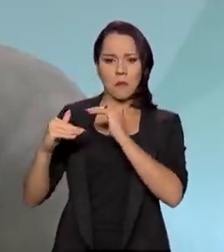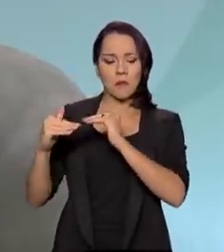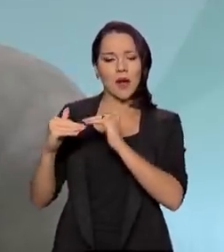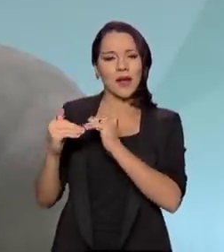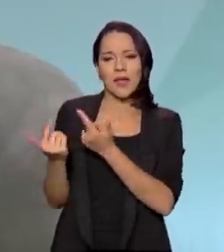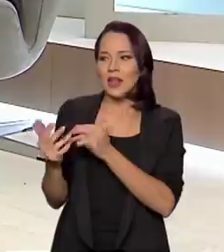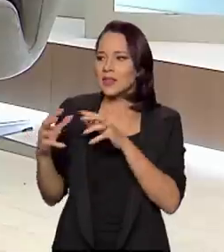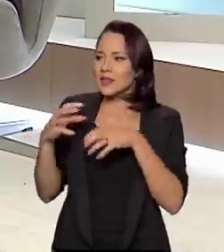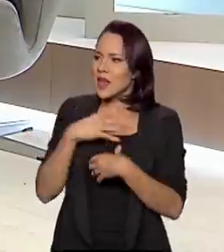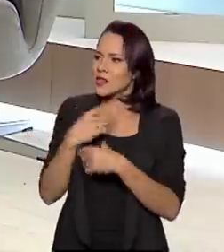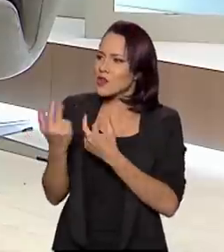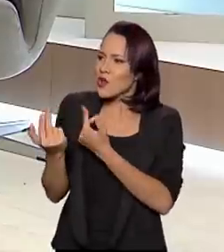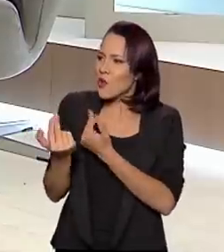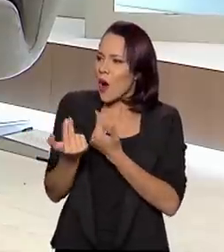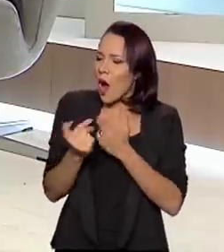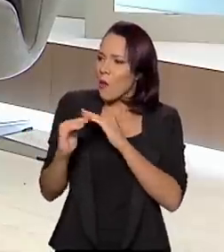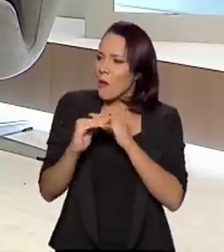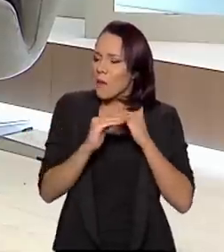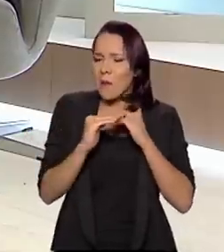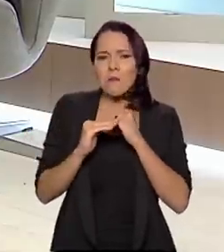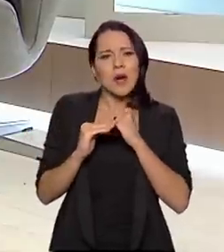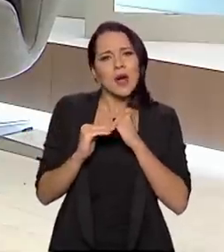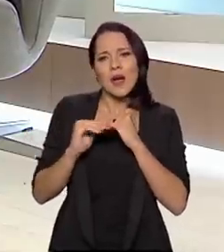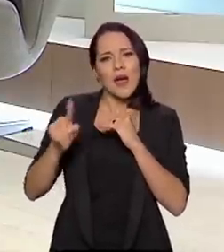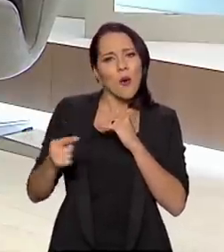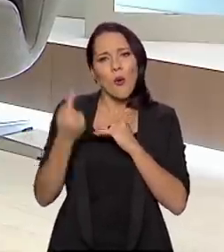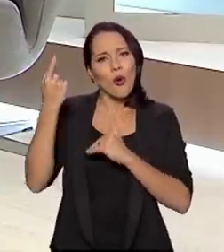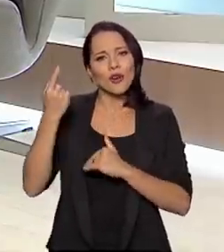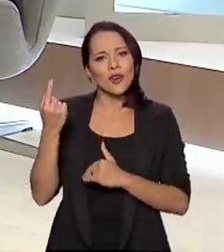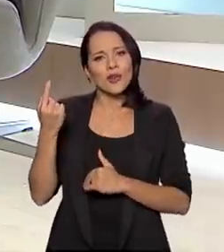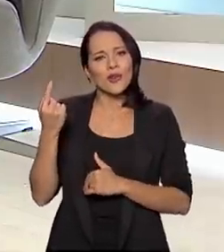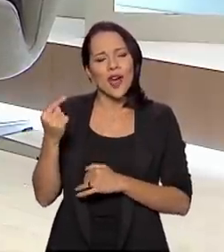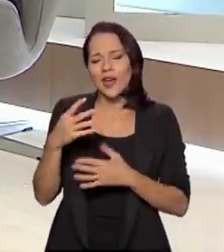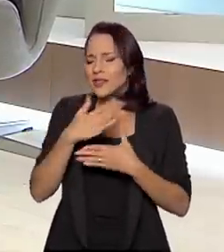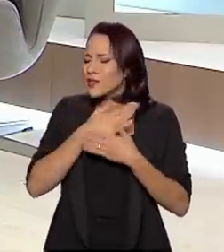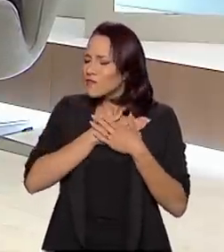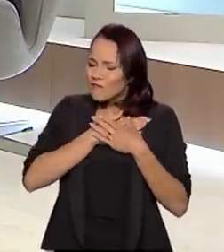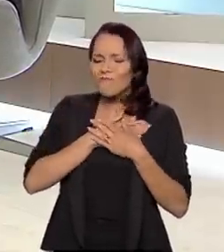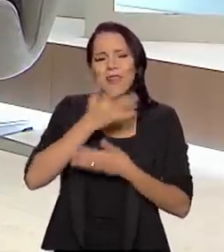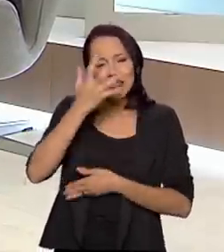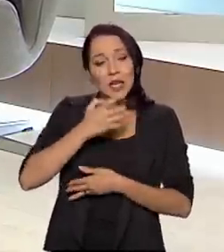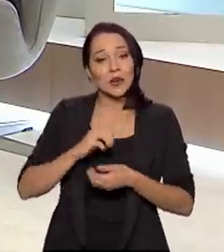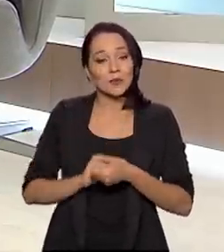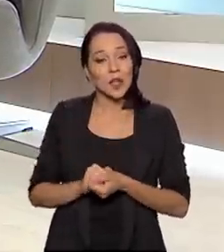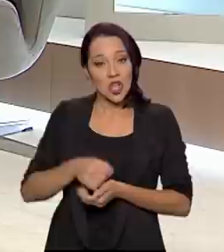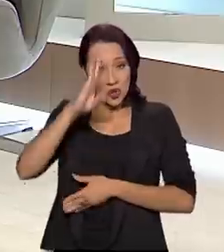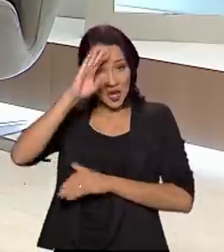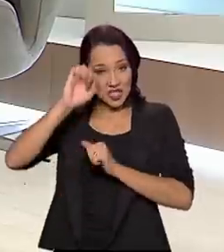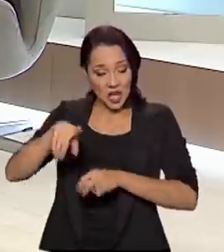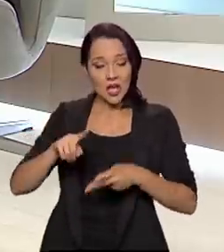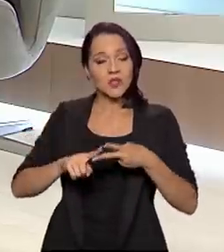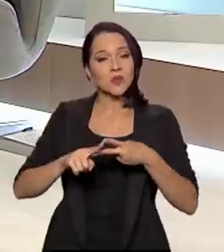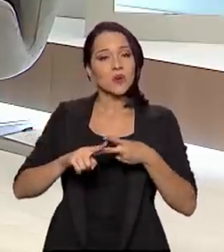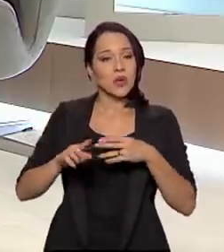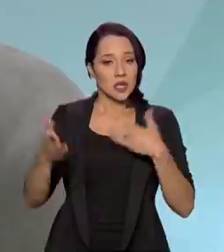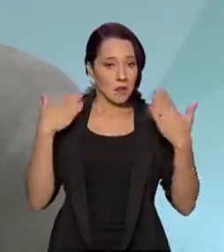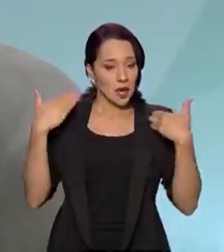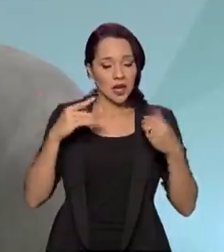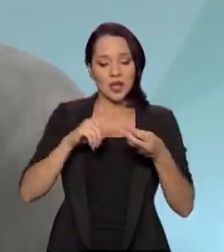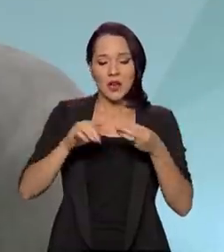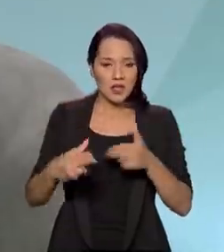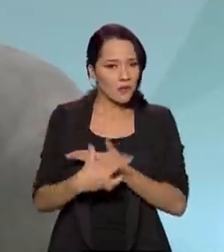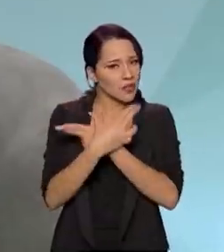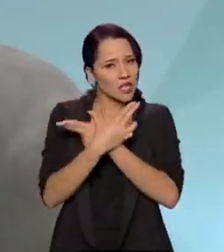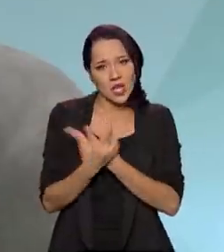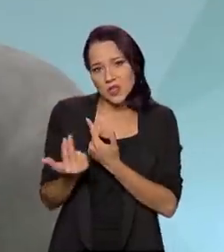igualitário é histórico no Exército, é uma coisa que a gente leva muito a sério. No Exército, na Marinha e na Força Aérea. Então, não